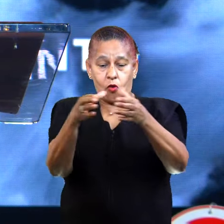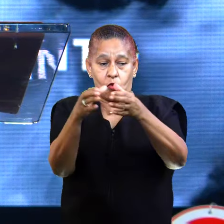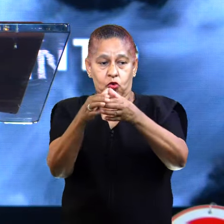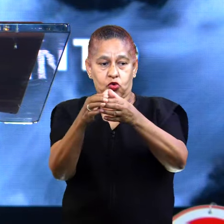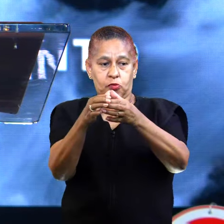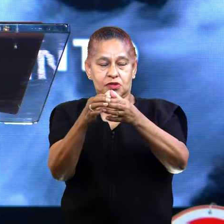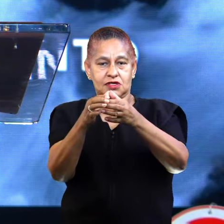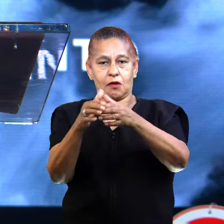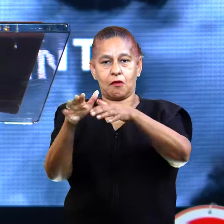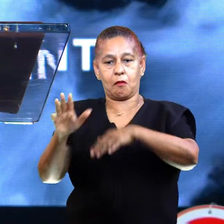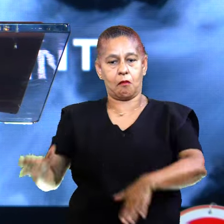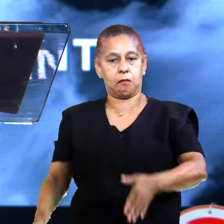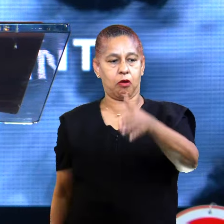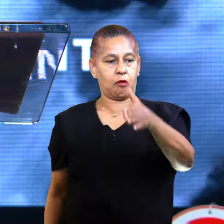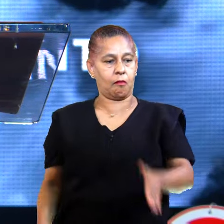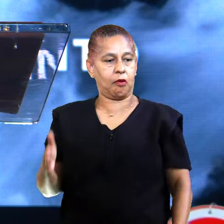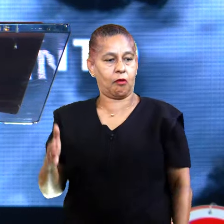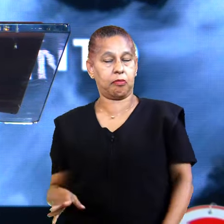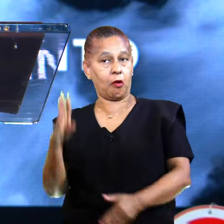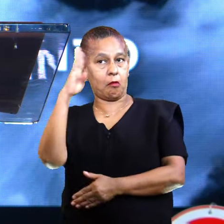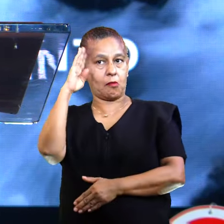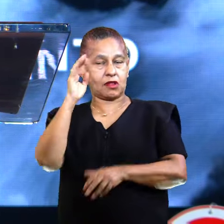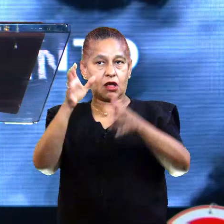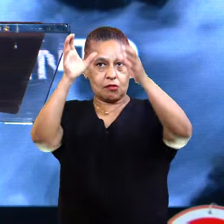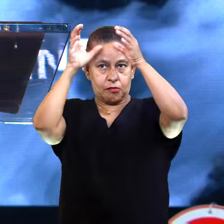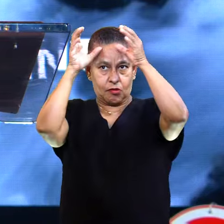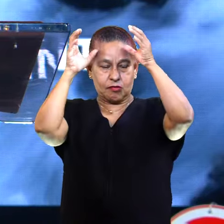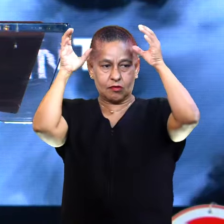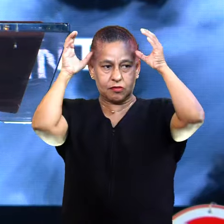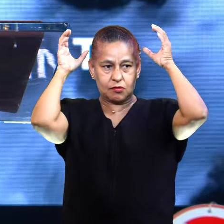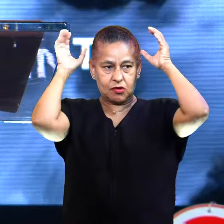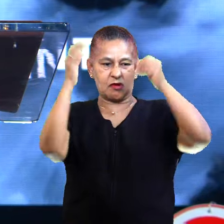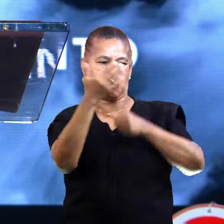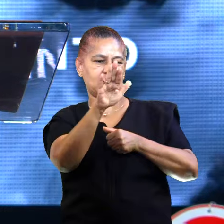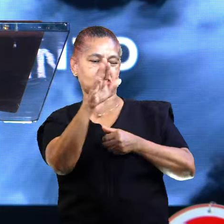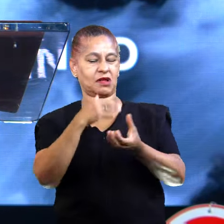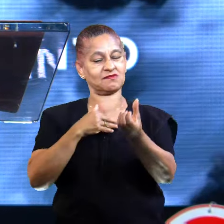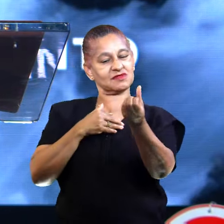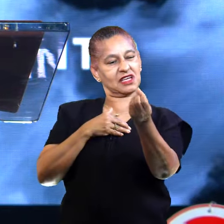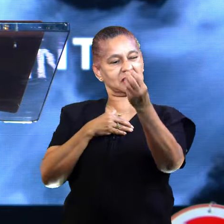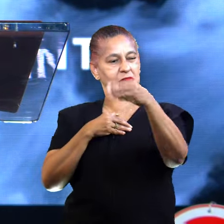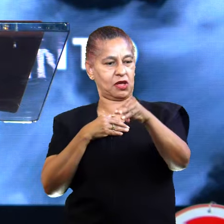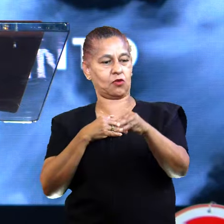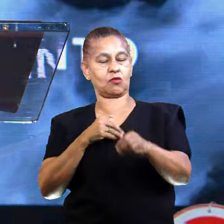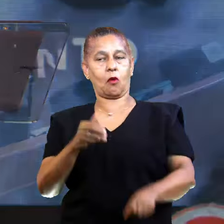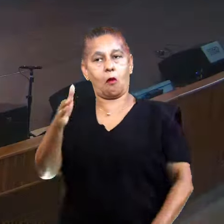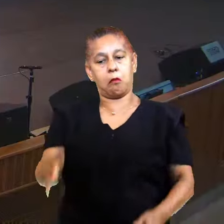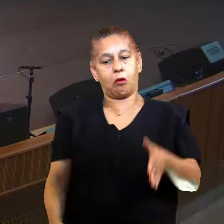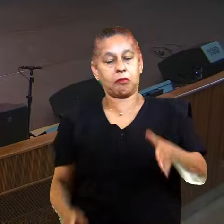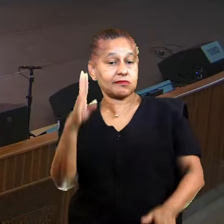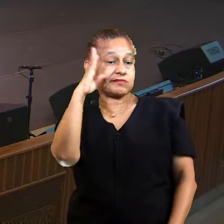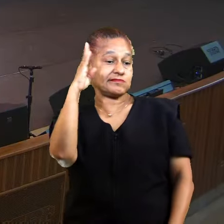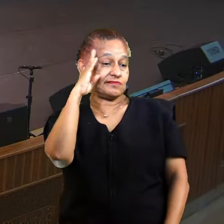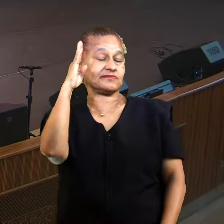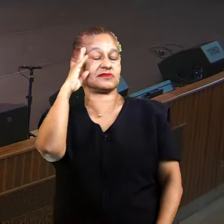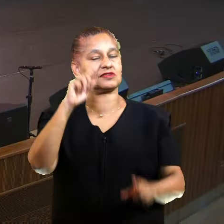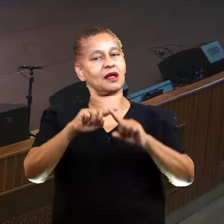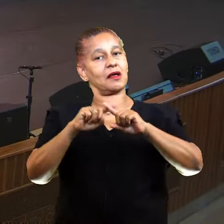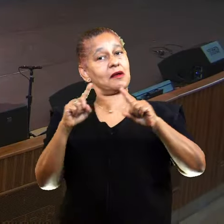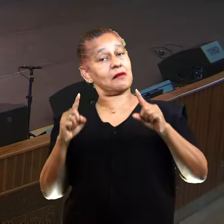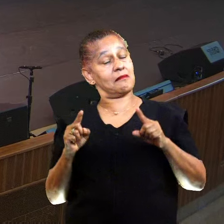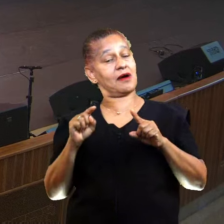imperador César que era composta por seis mil soldados. Então significa que aquele